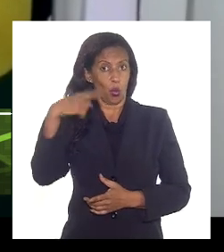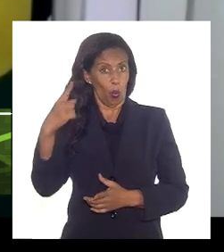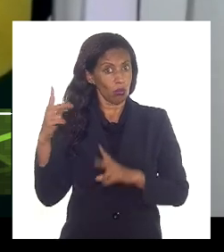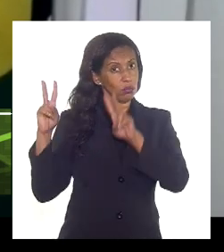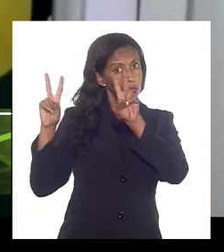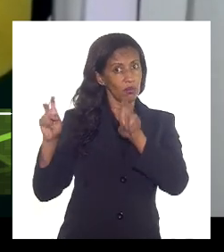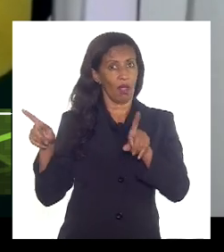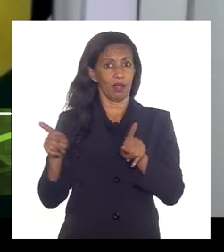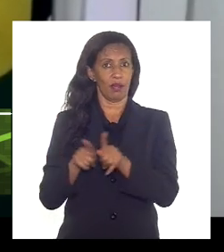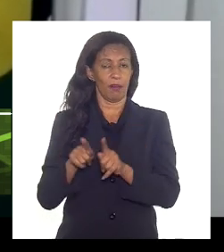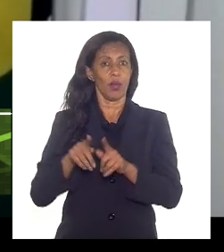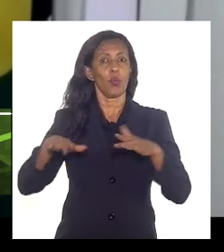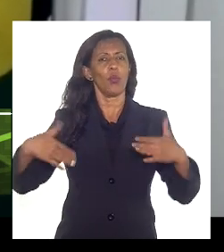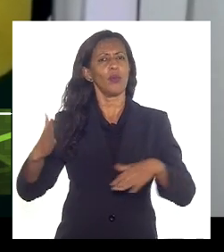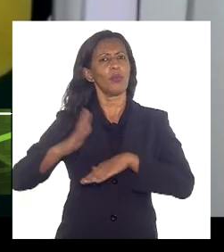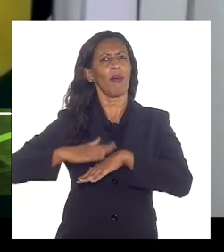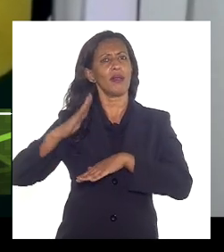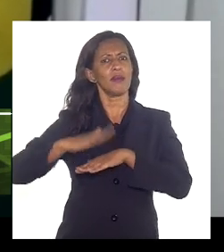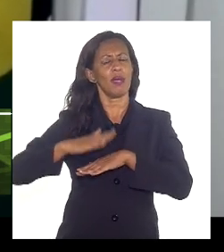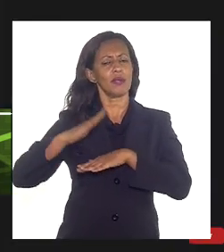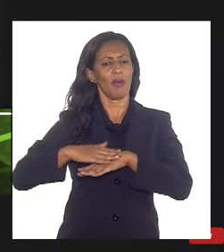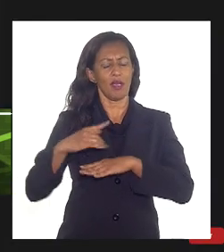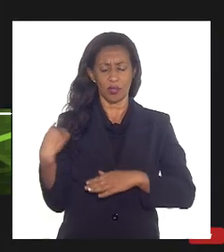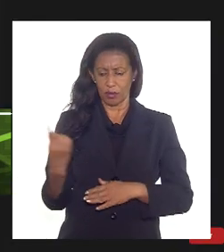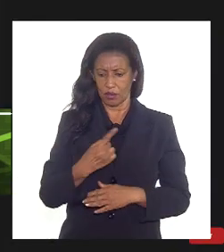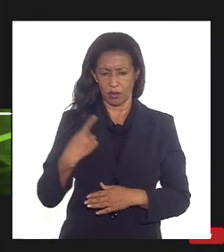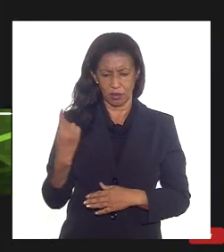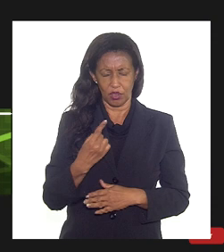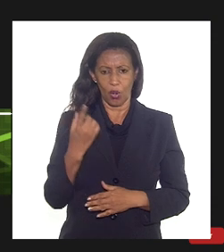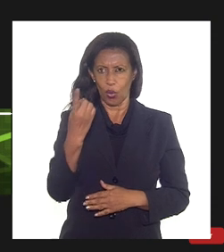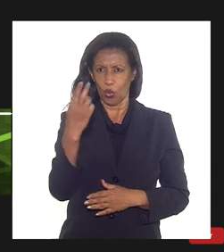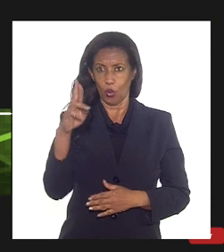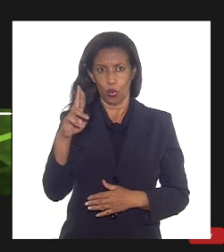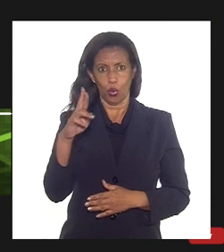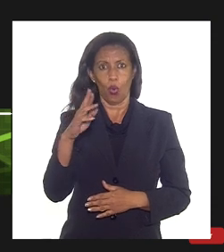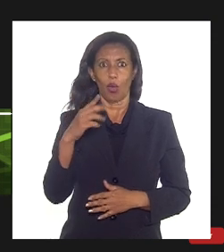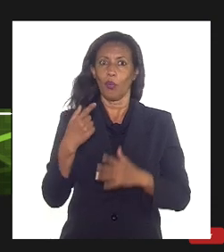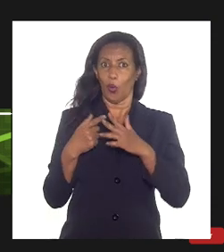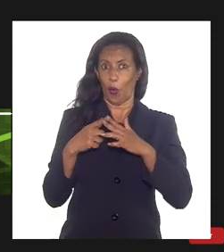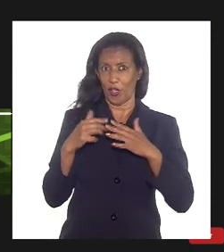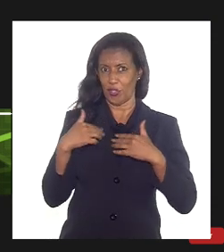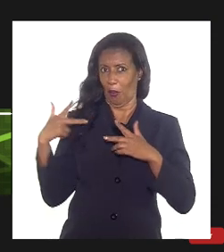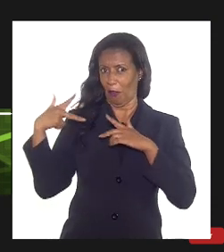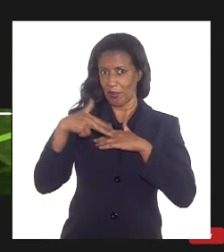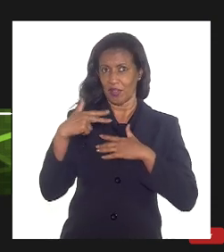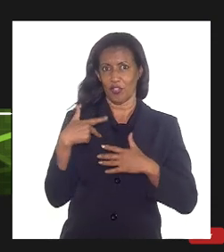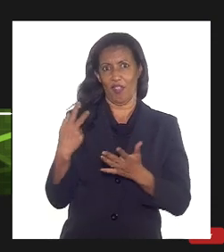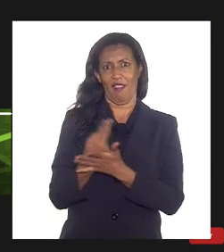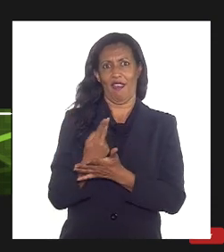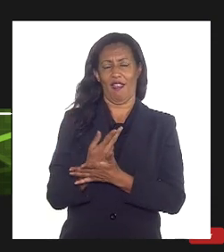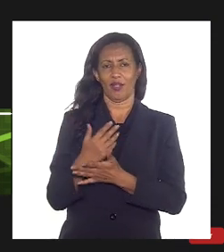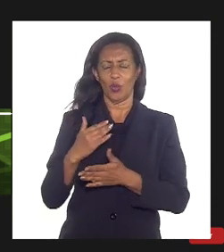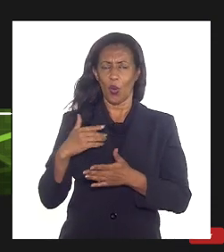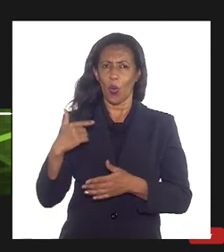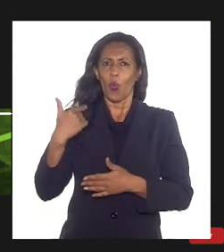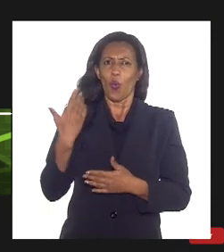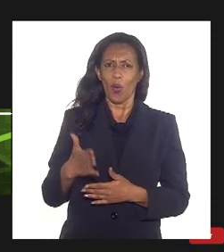quanto mais a gente doutor Gadelha me corrija se eu estiver enganado quanto mais a gente